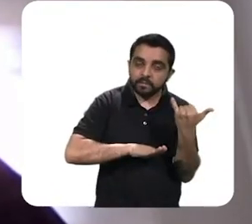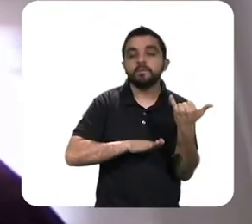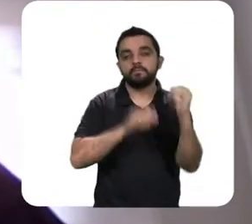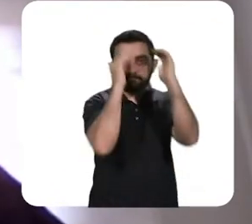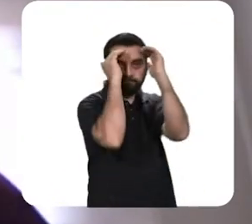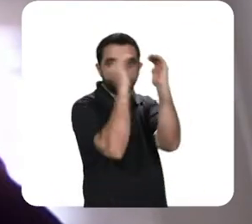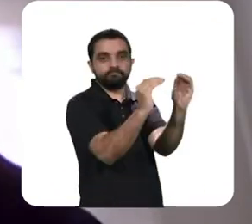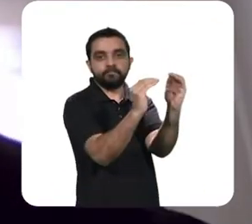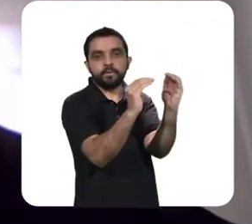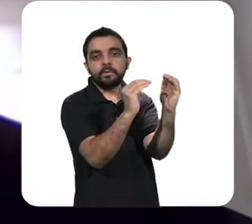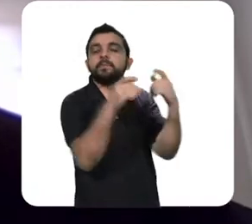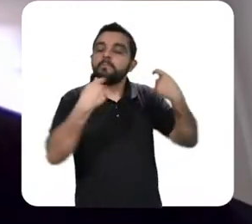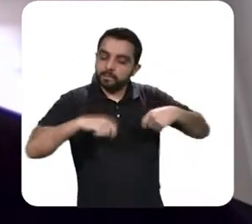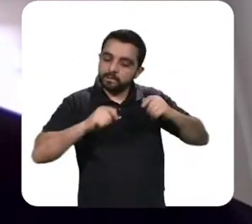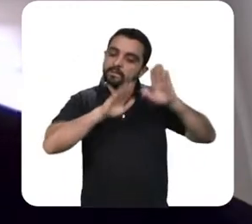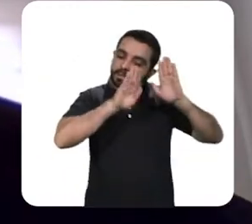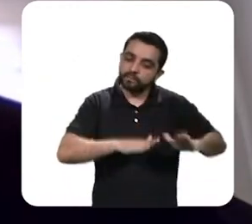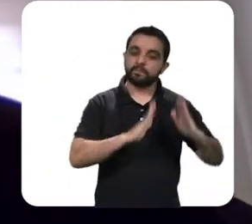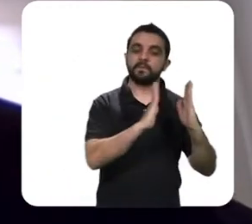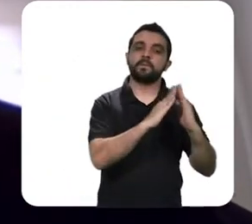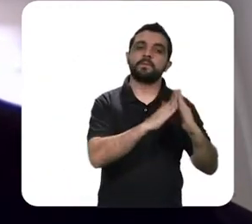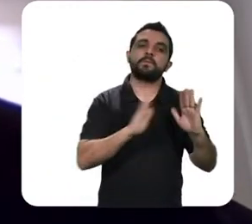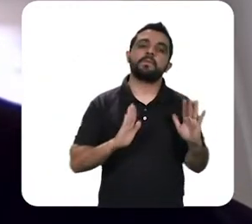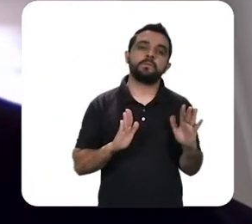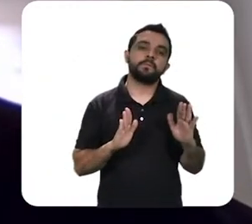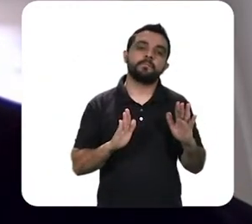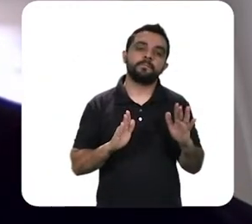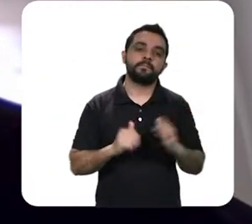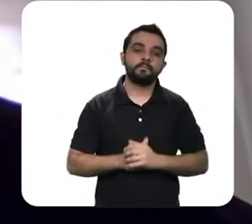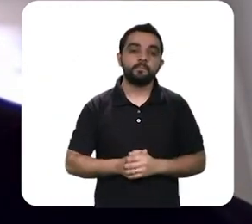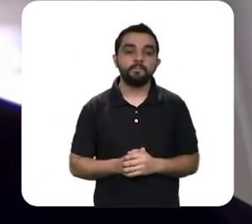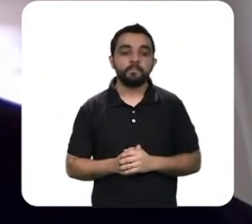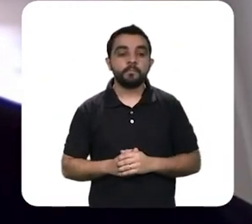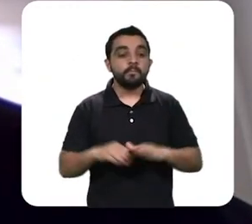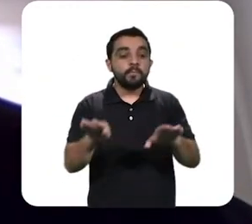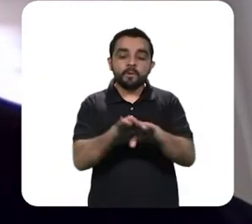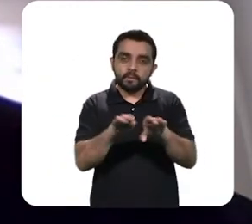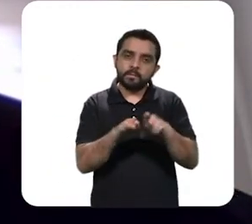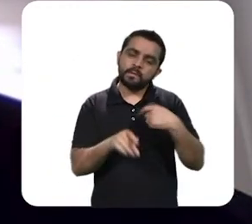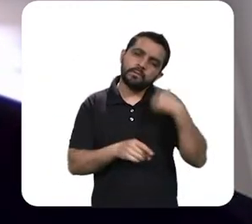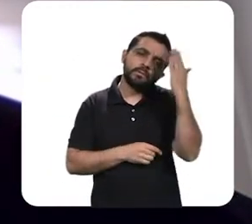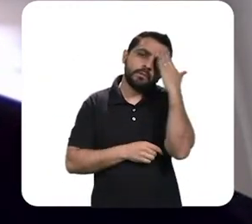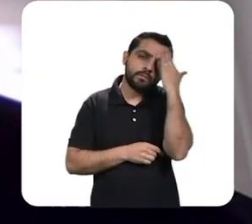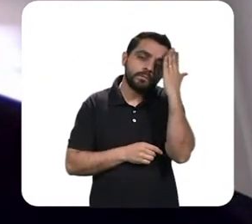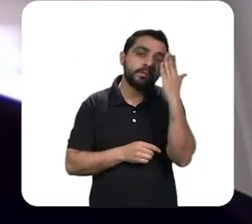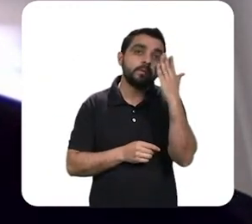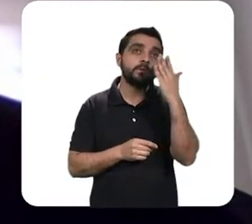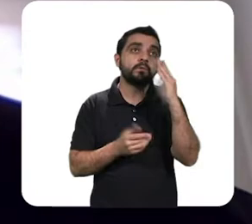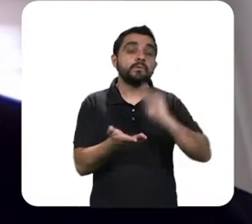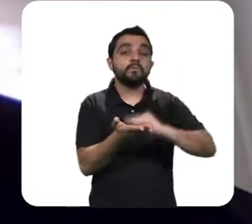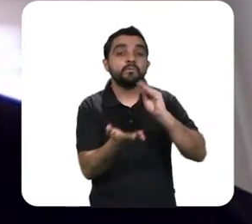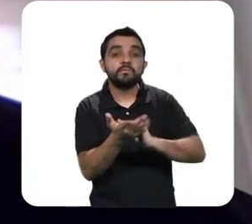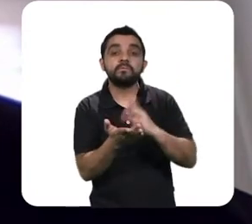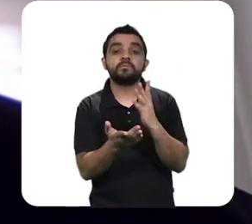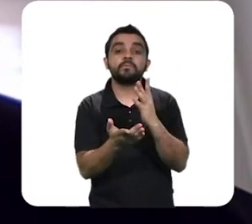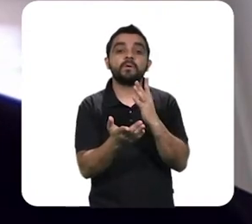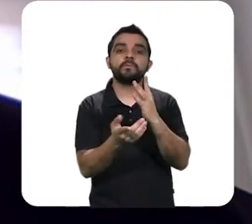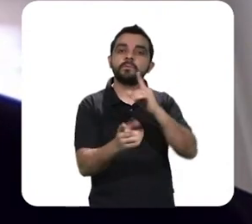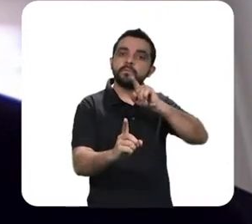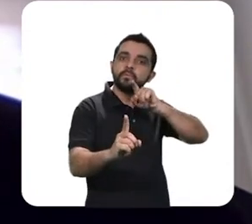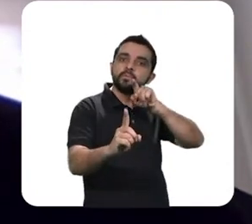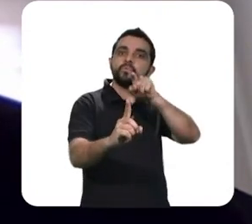acho que é esse o caminho que tem que ser seguido mas por outro lado também acho que falta um pouco de objetividade